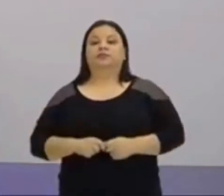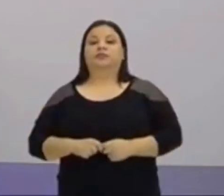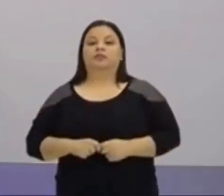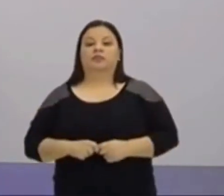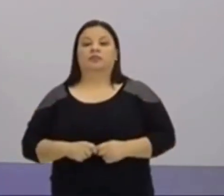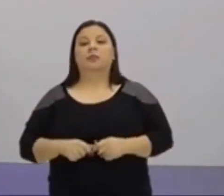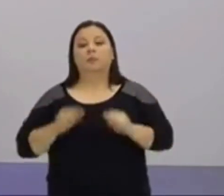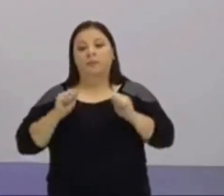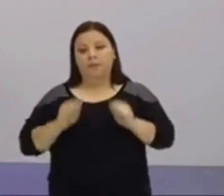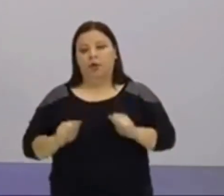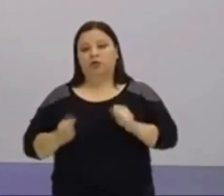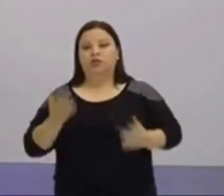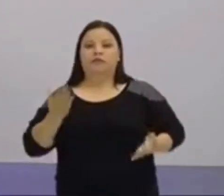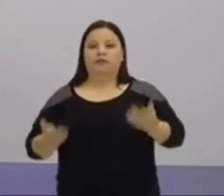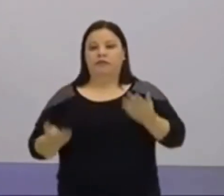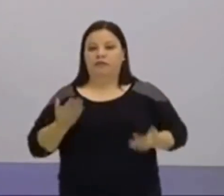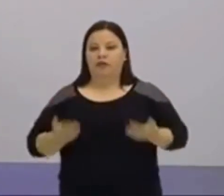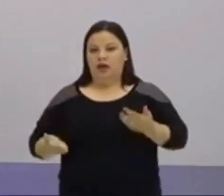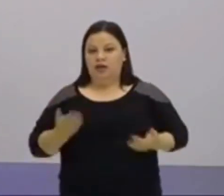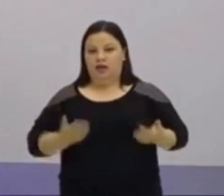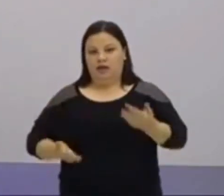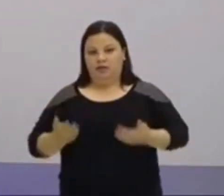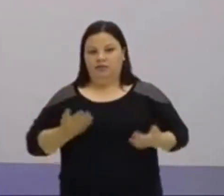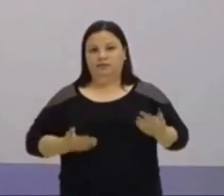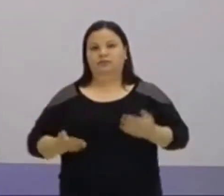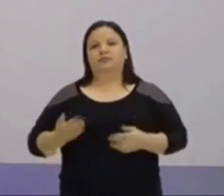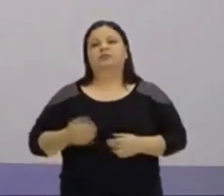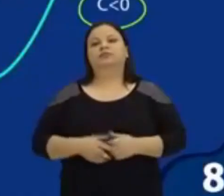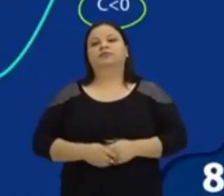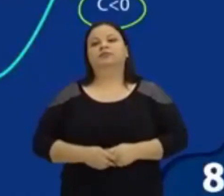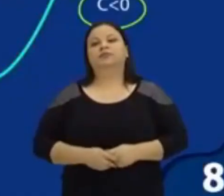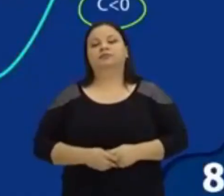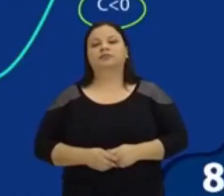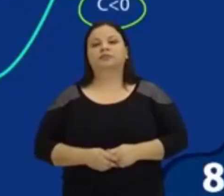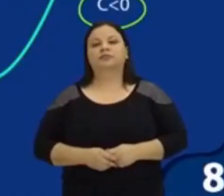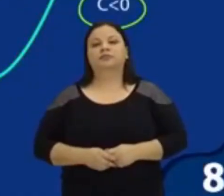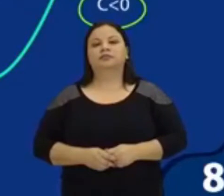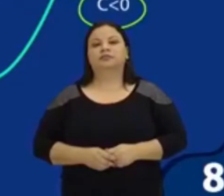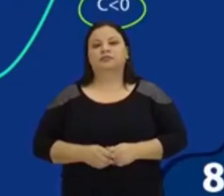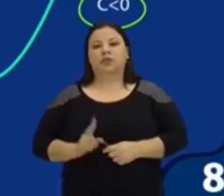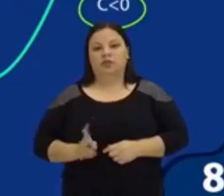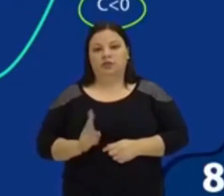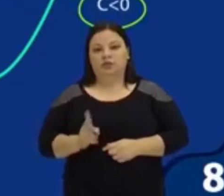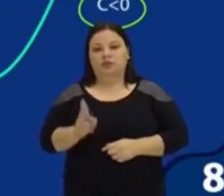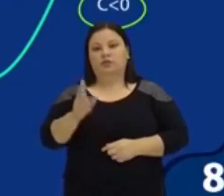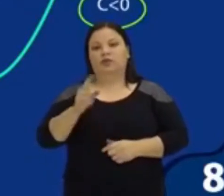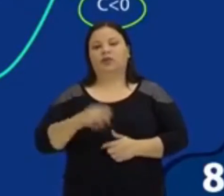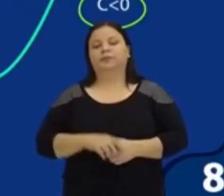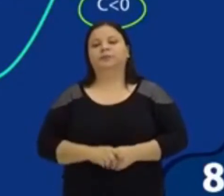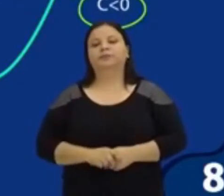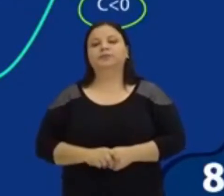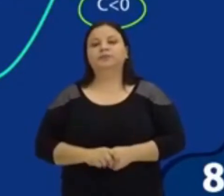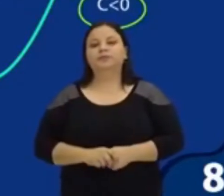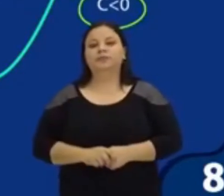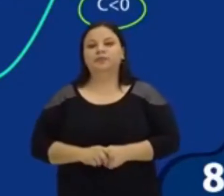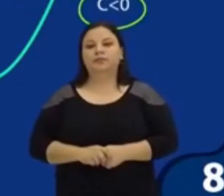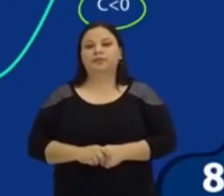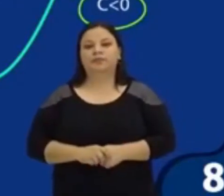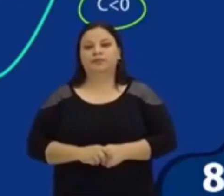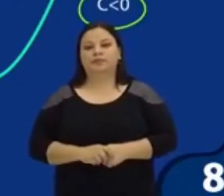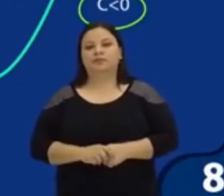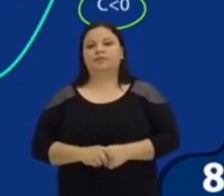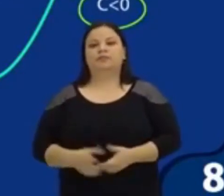Tanto na função do primeiro quanto do segundo grau, tudo bem? Beleza, Fernando, vamos lá. Beleza, vamos lá, então. Sim, aí se você for,